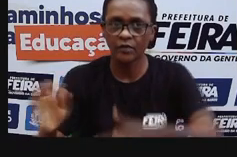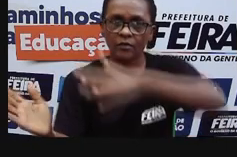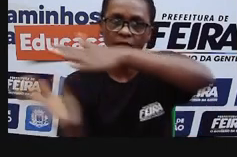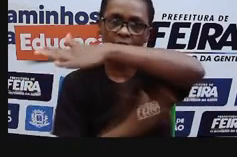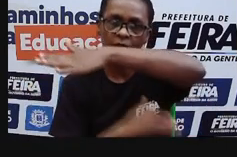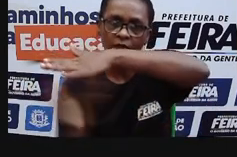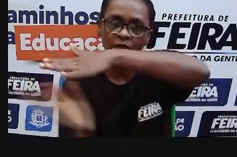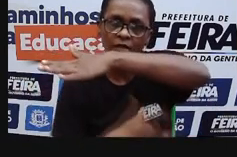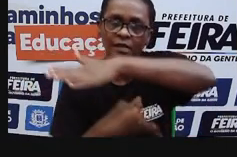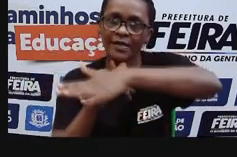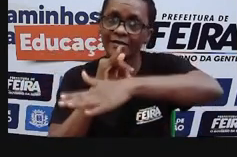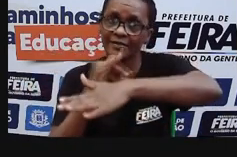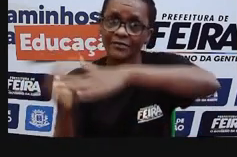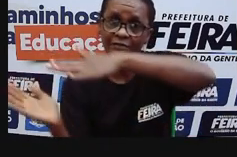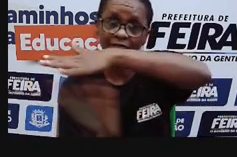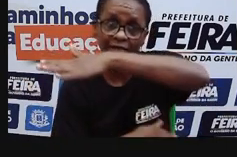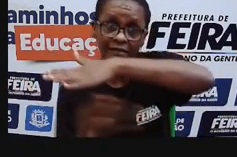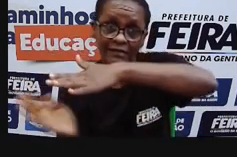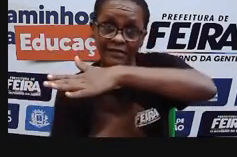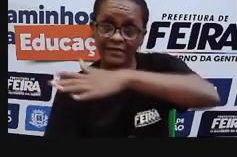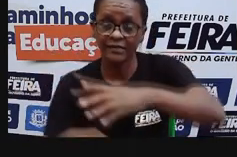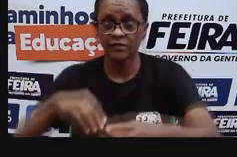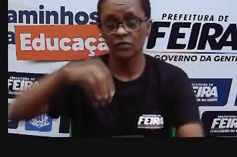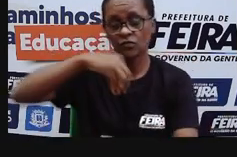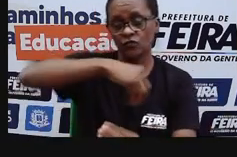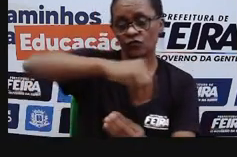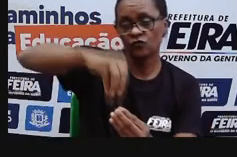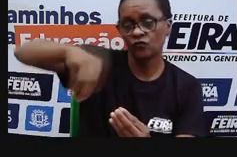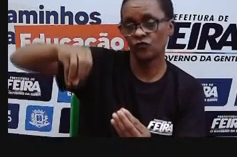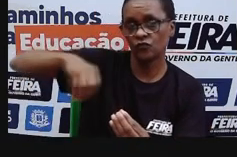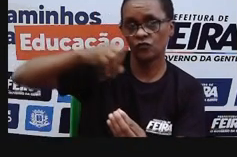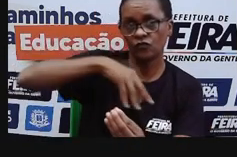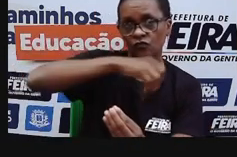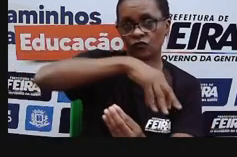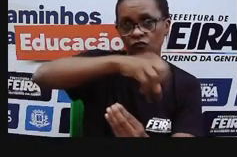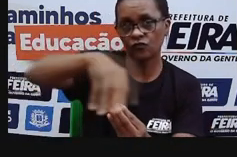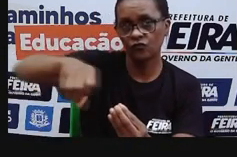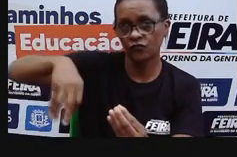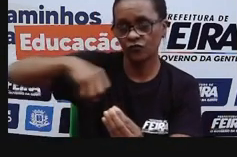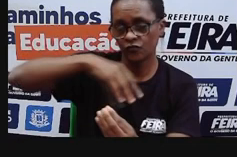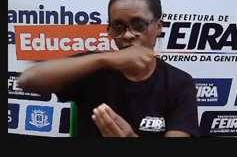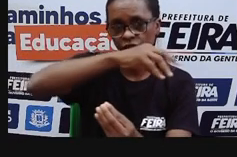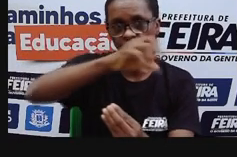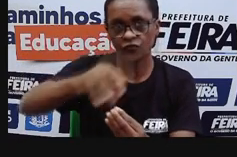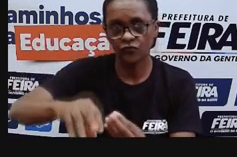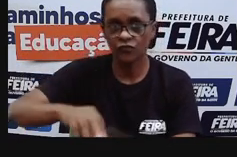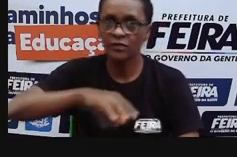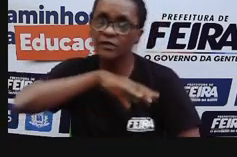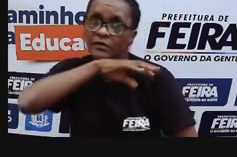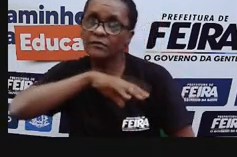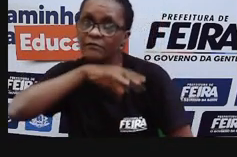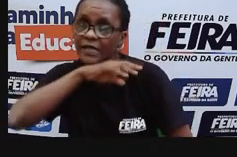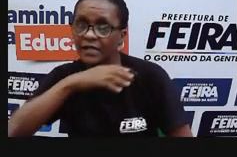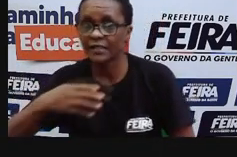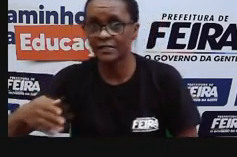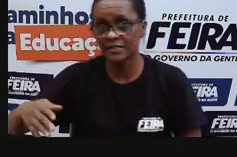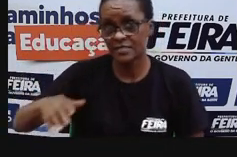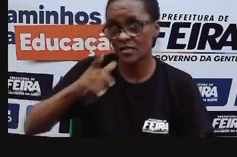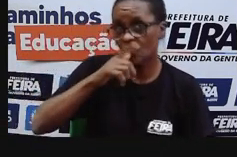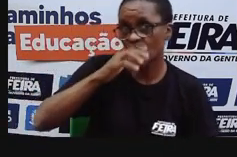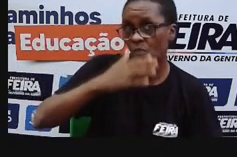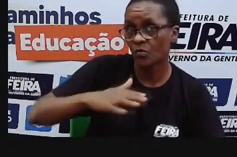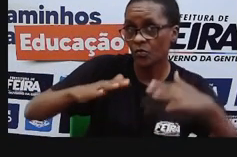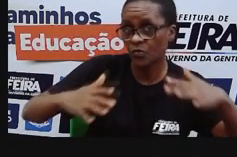bactérias, alguns fungos, né? Alguns protozoários, eles vão ser micro-organismos, vão ser